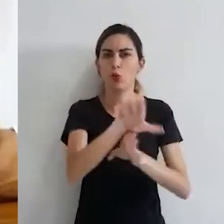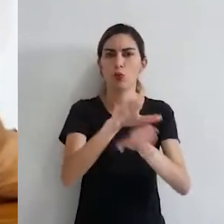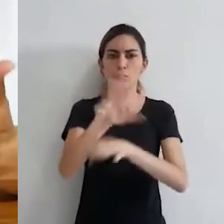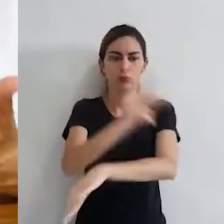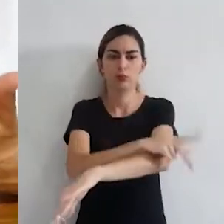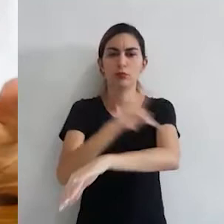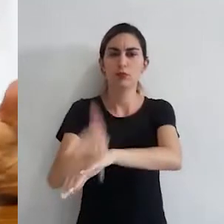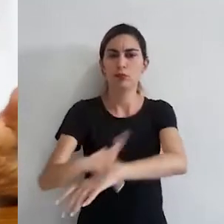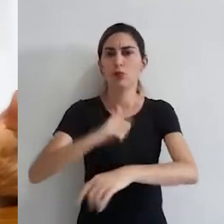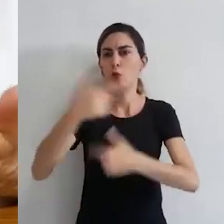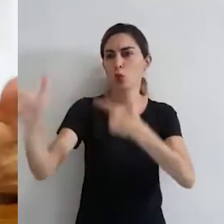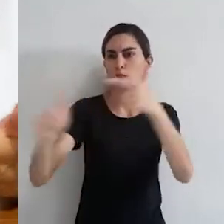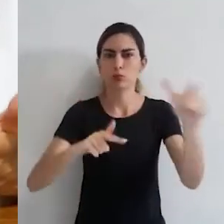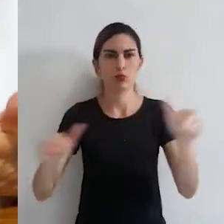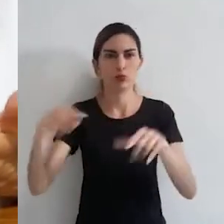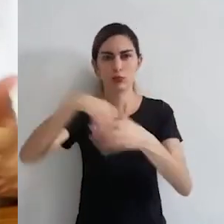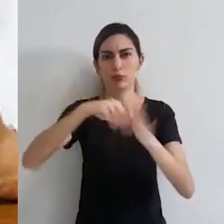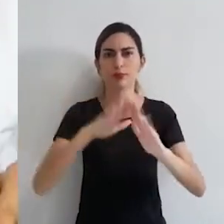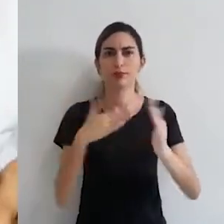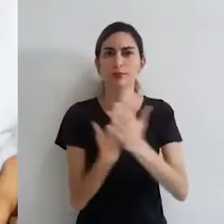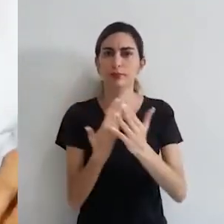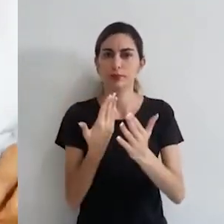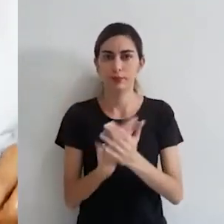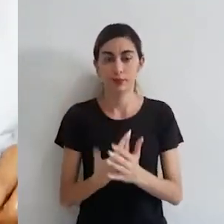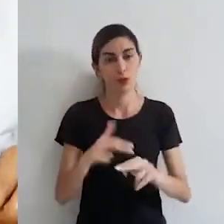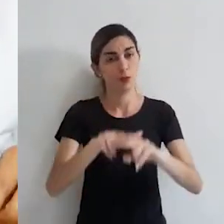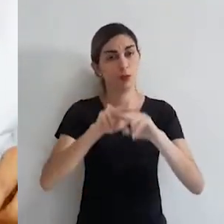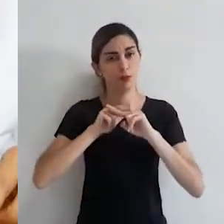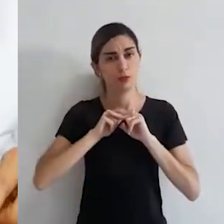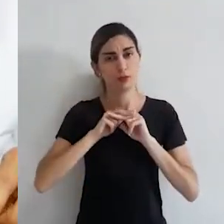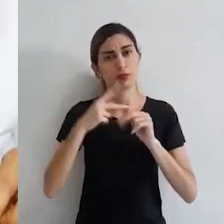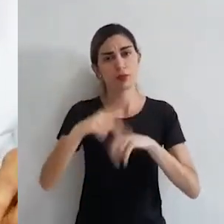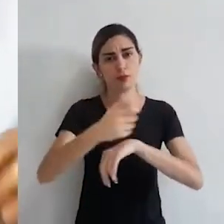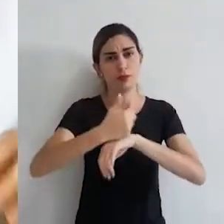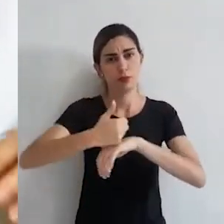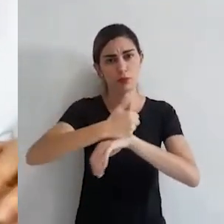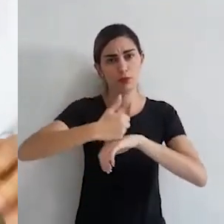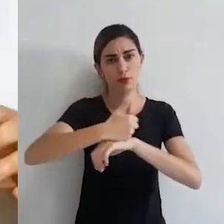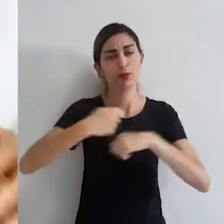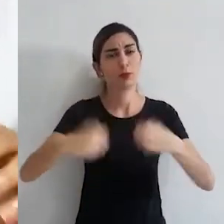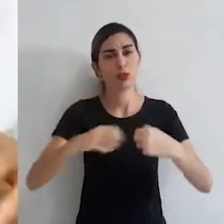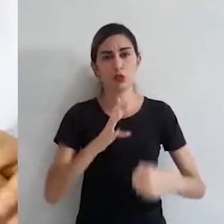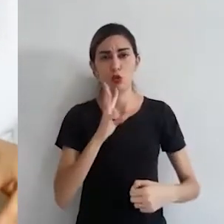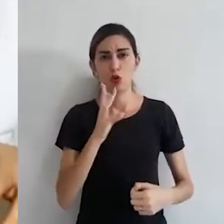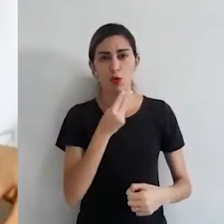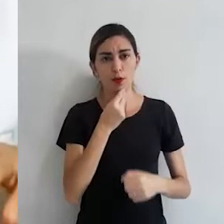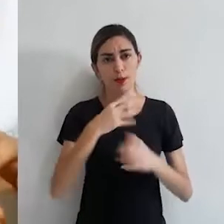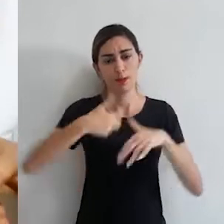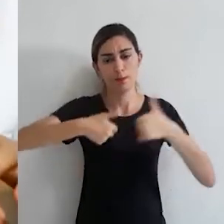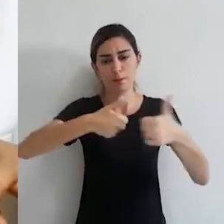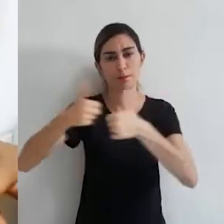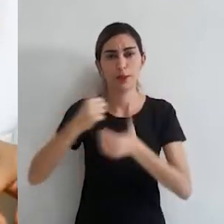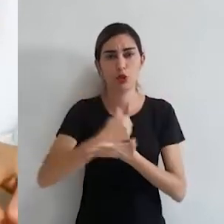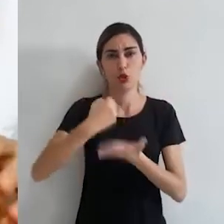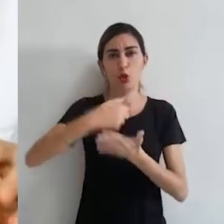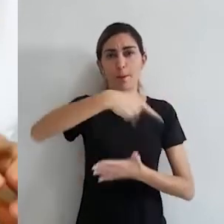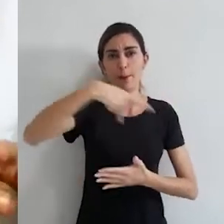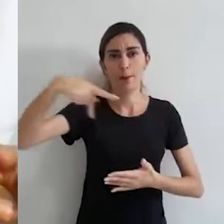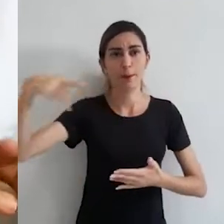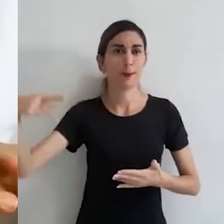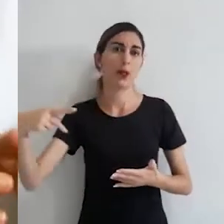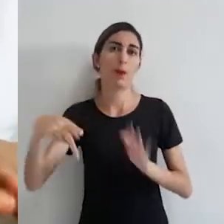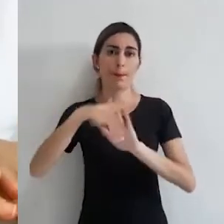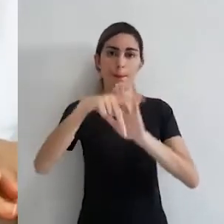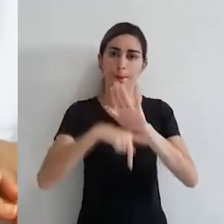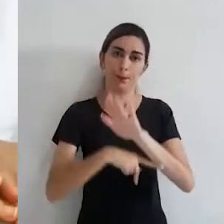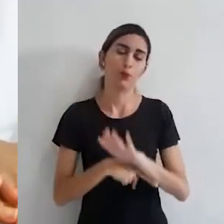pedagógica e demais setores escolares. Por isso, esse profissional deve conhecer bem os documentos, como o PPP, que é o nosso